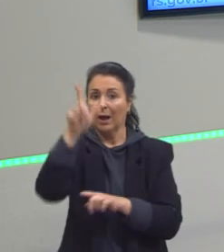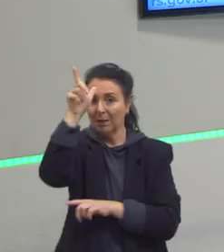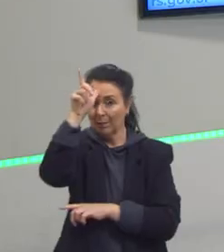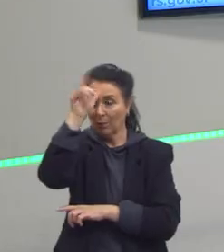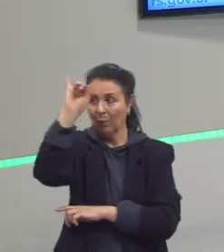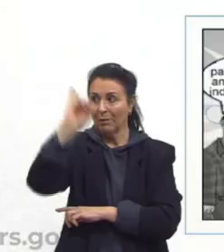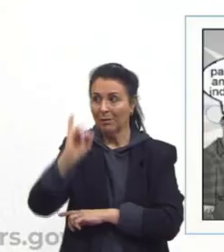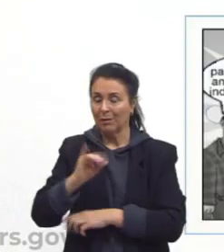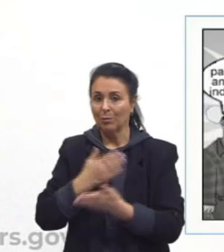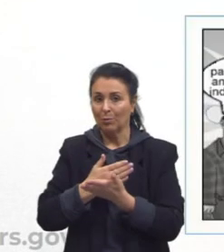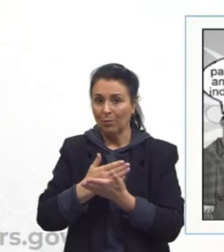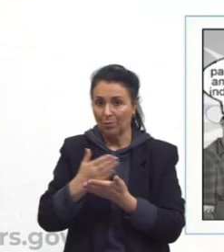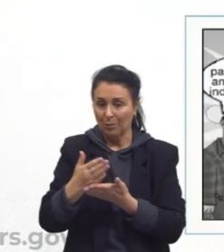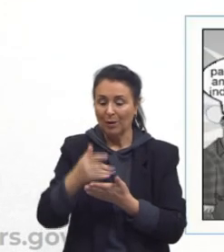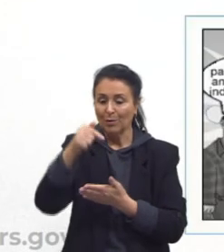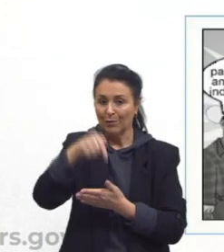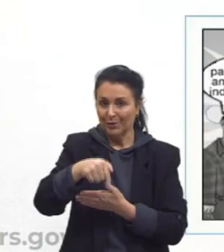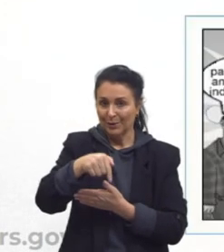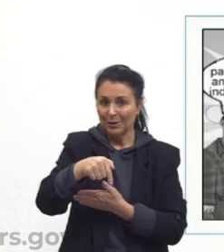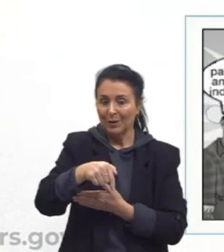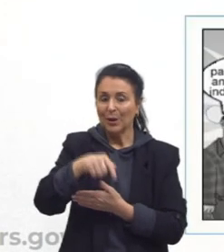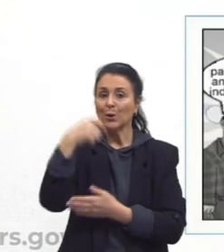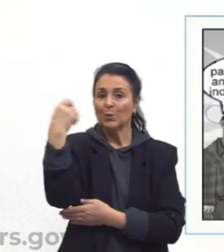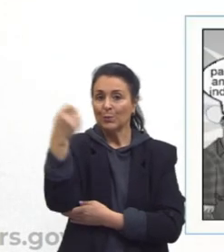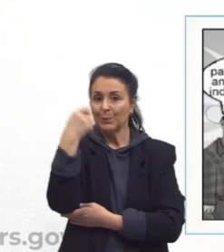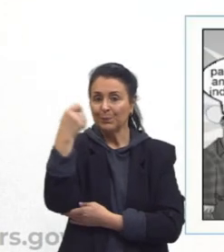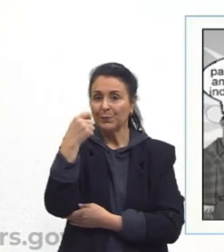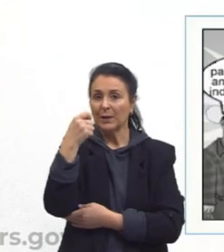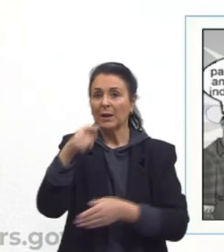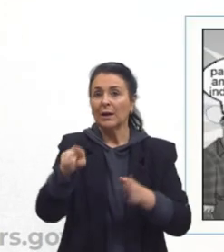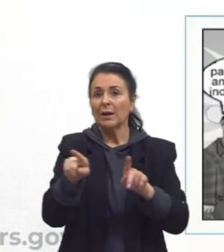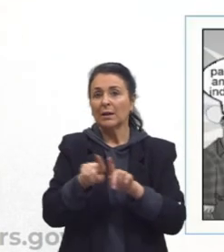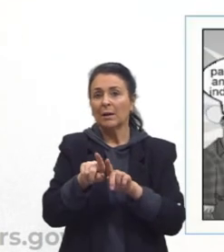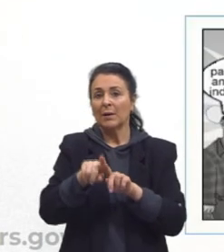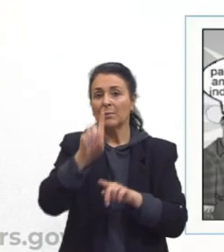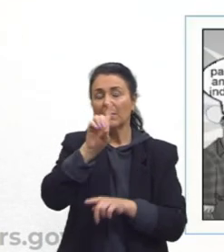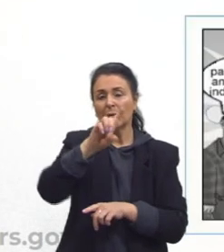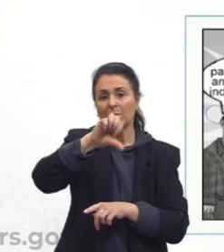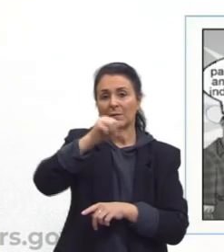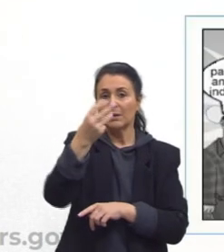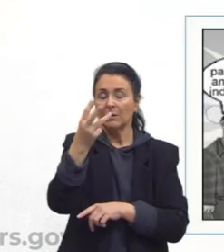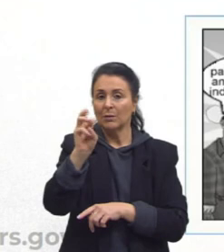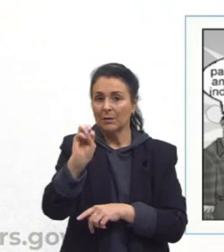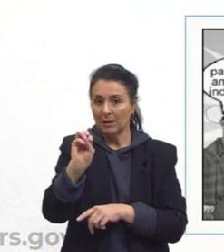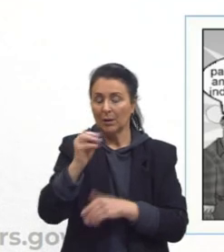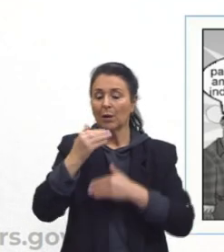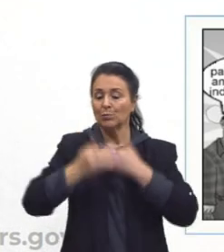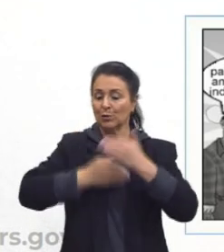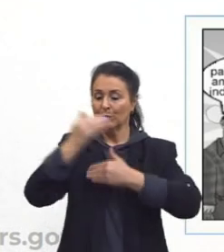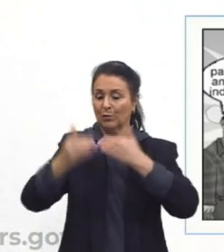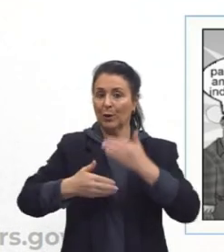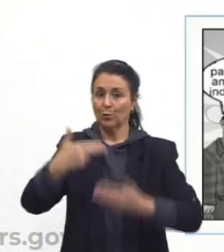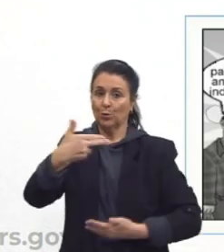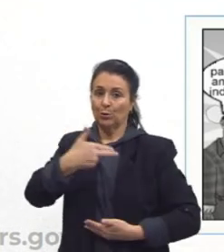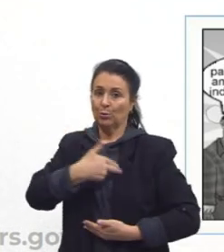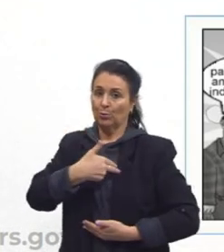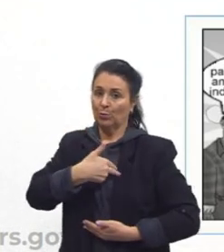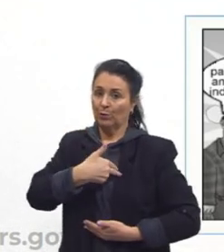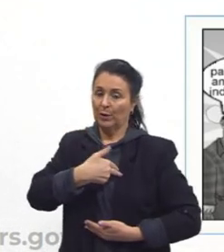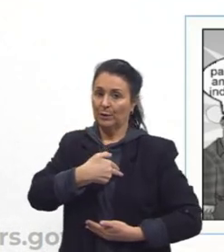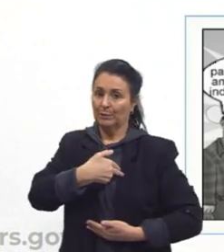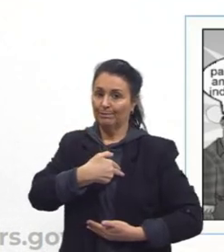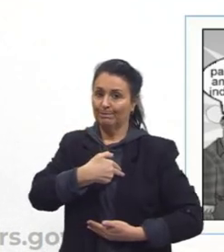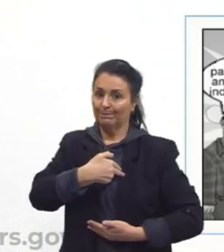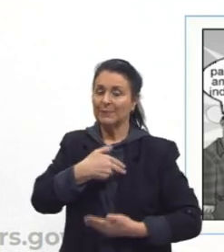Grande do Sul. Turma, a partir de 1930, nós começamos um certo desenvolvimento com Getúlio Vargas, ele implanta uma nova visão de Getúlio